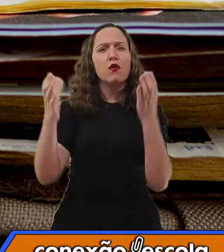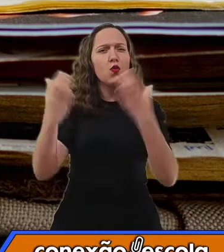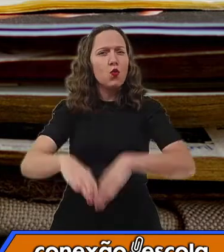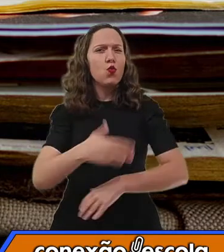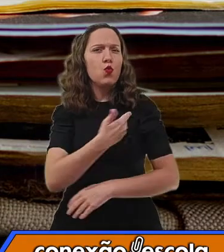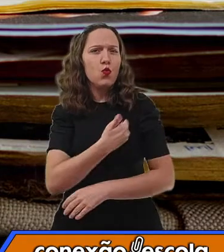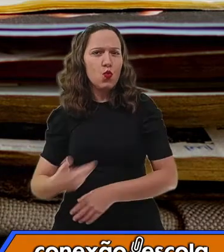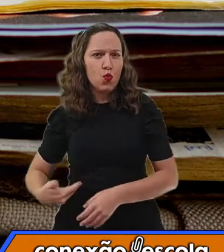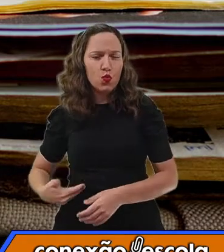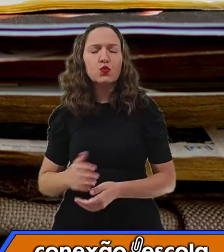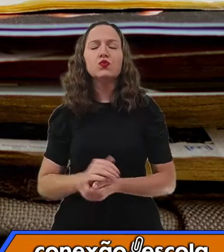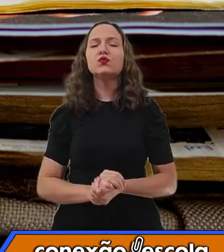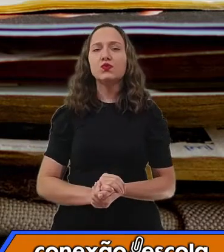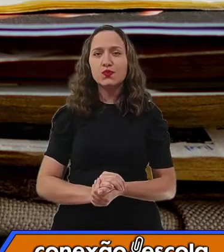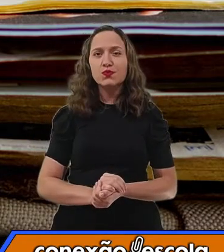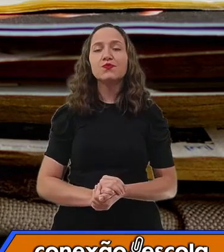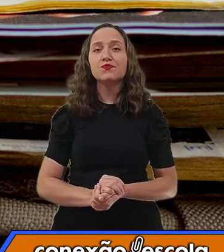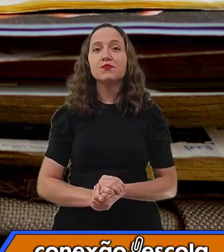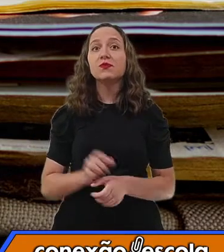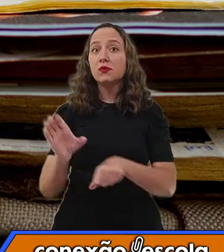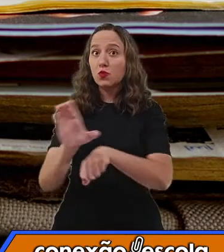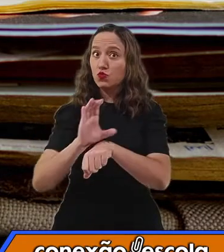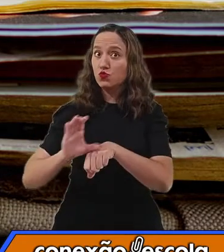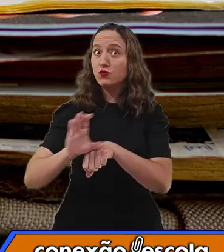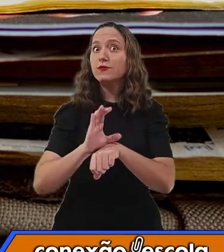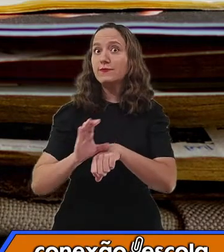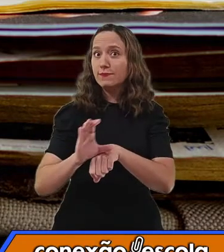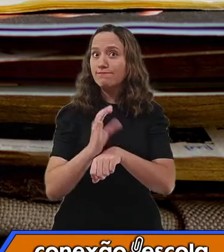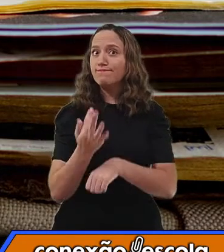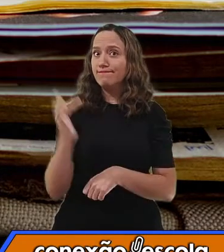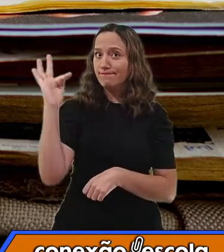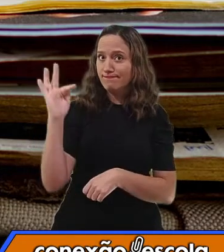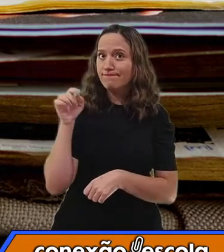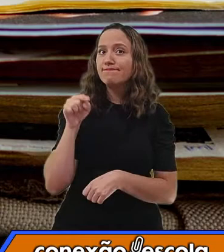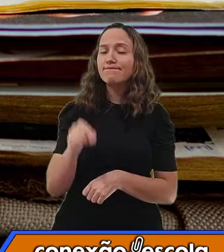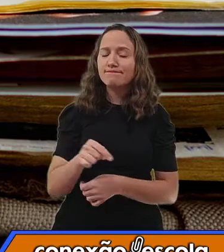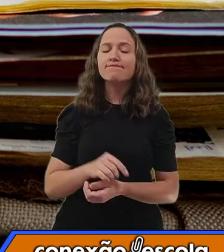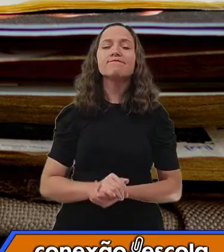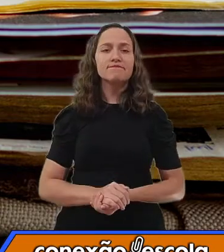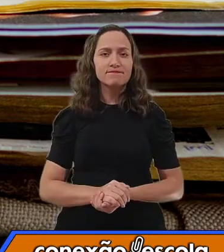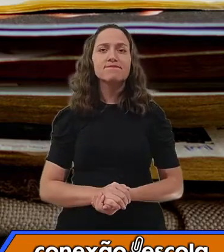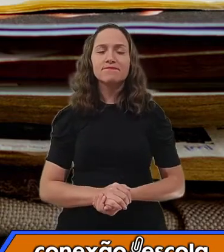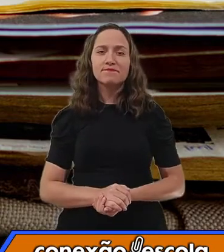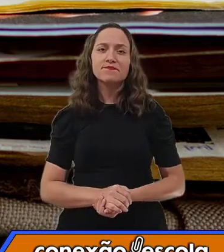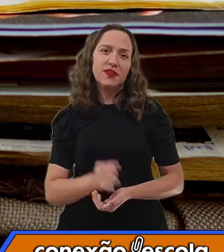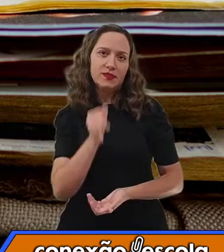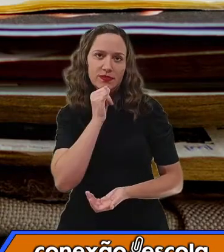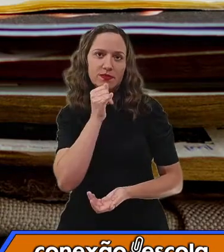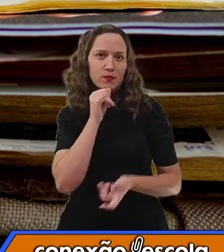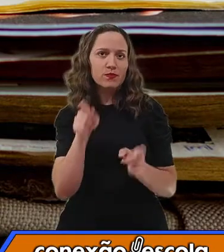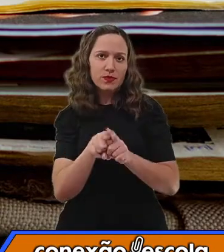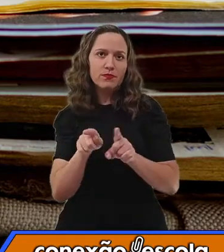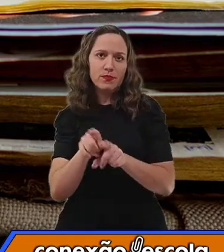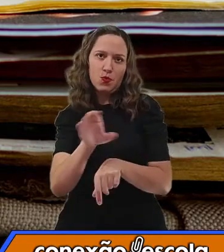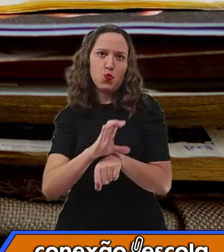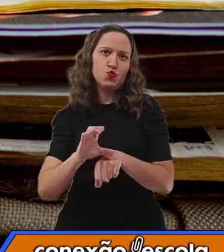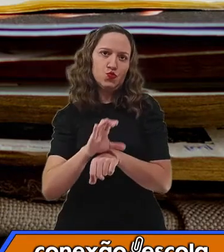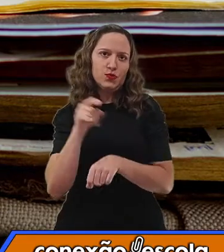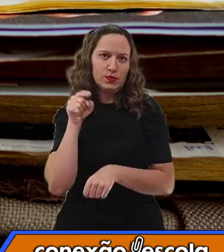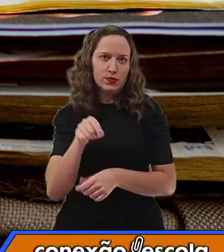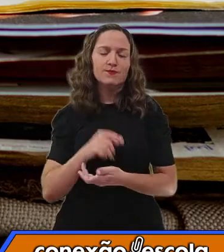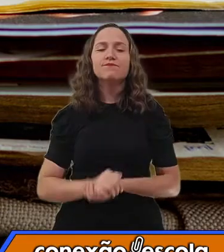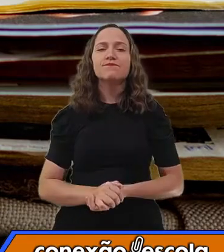públicos, temos a constituição, né? Propriamente dita, como exemplo desse tipo de texto.